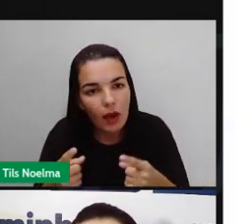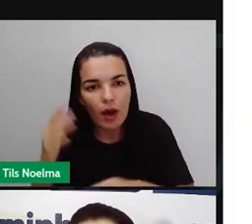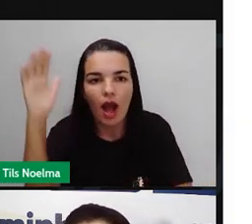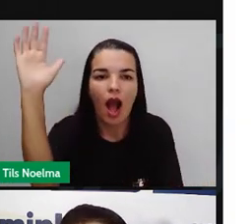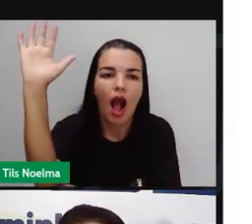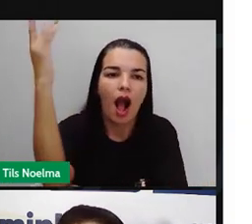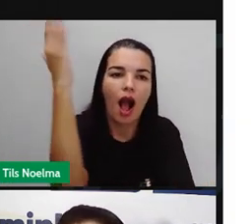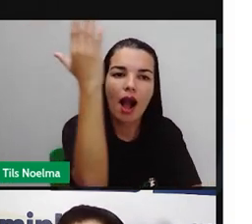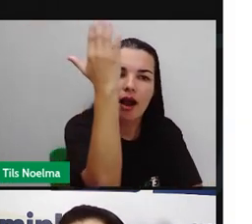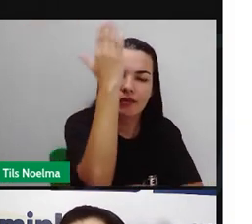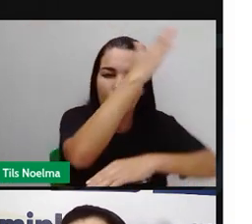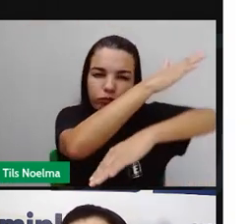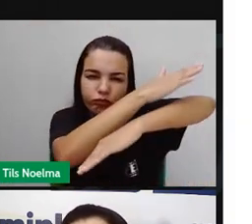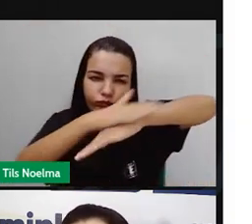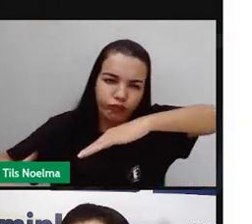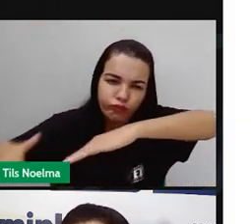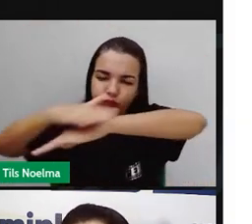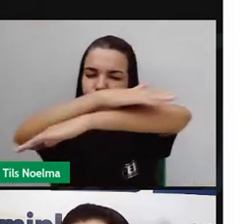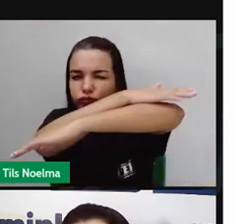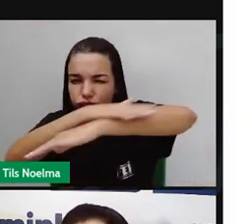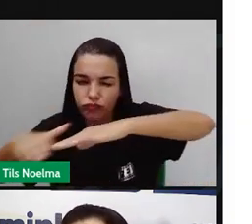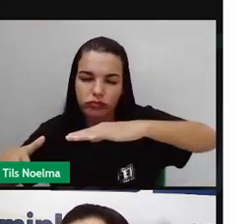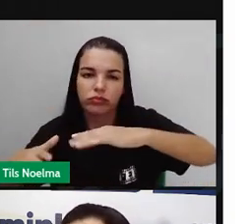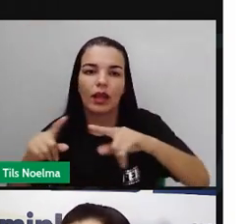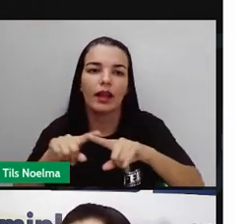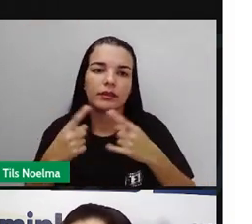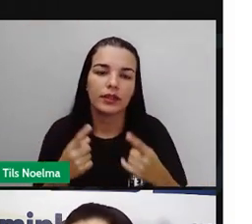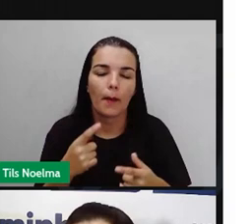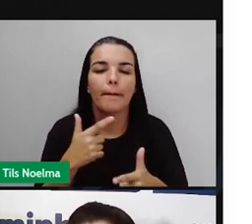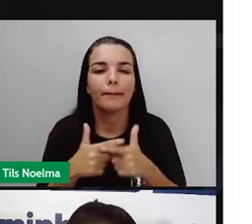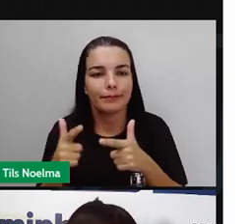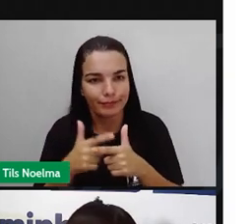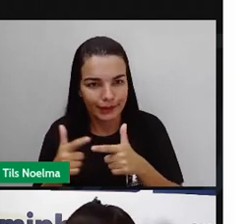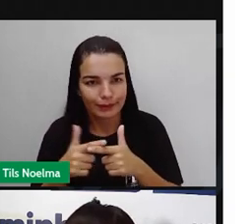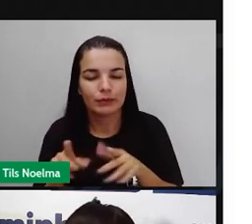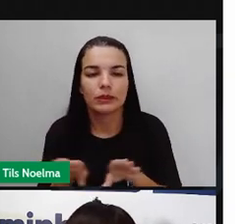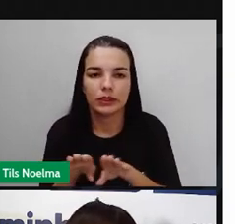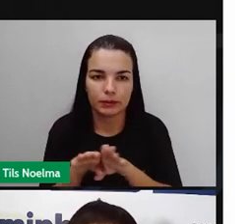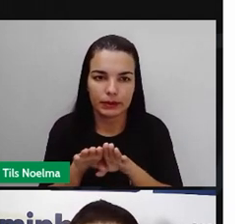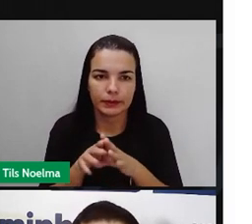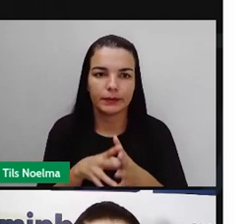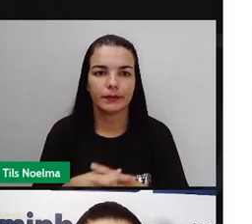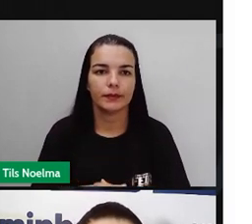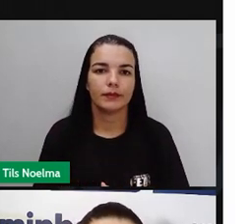aí de prejudicar o meio ambiente, né? Então, é uma consequência também.